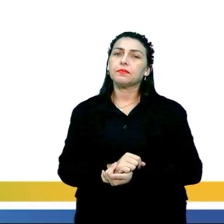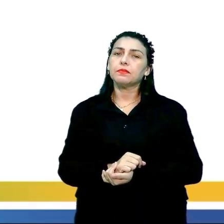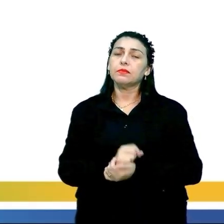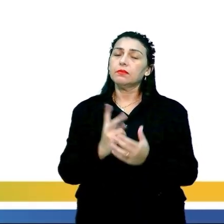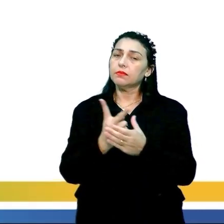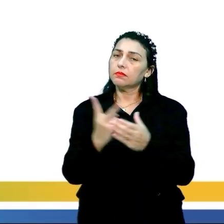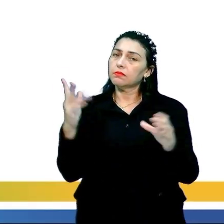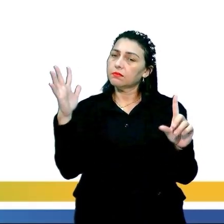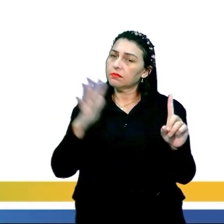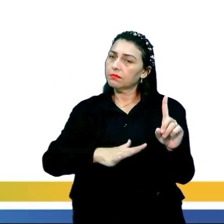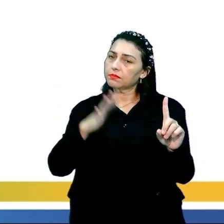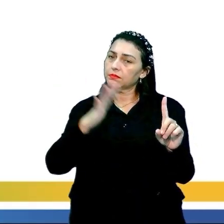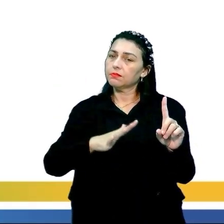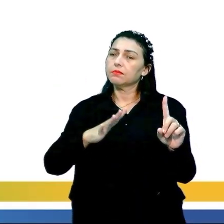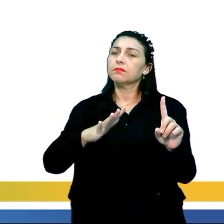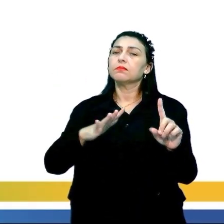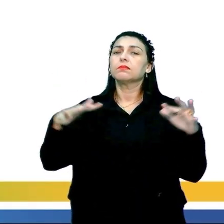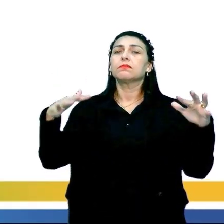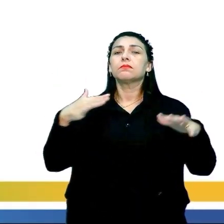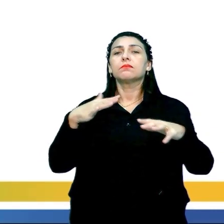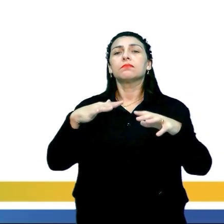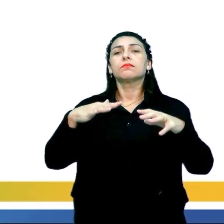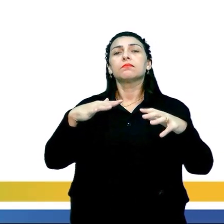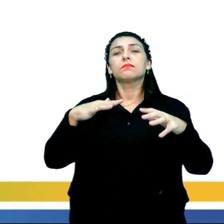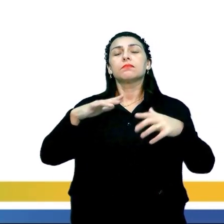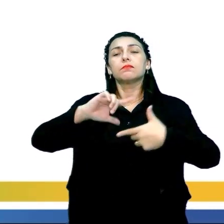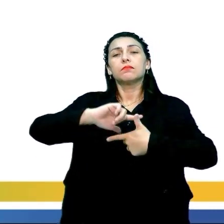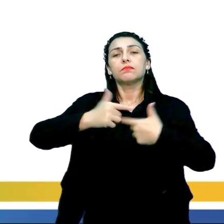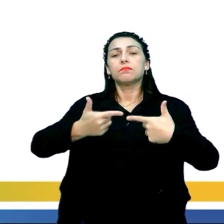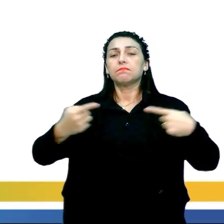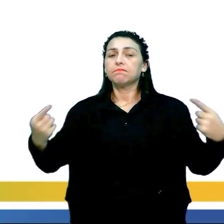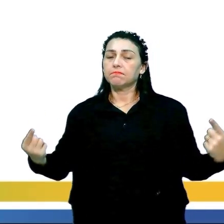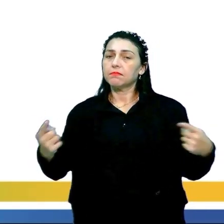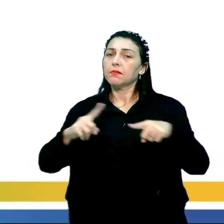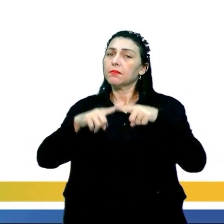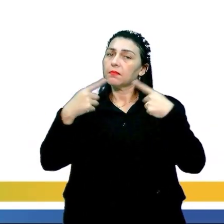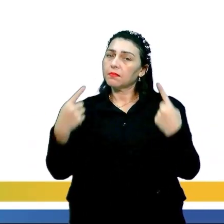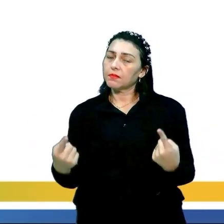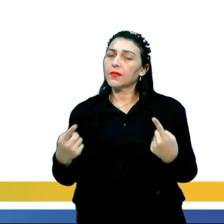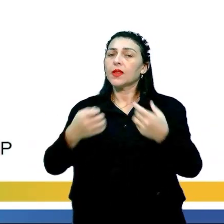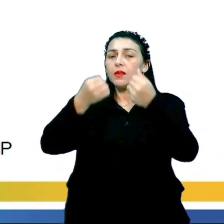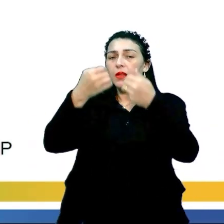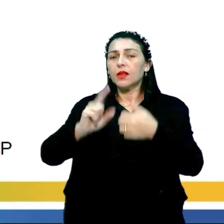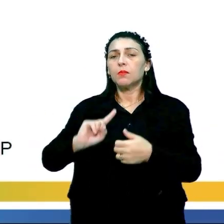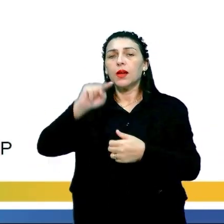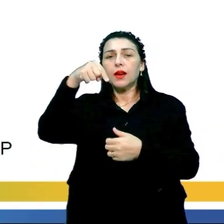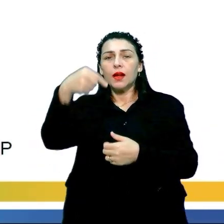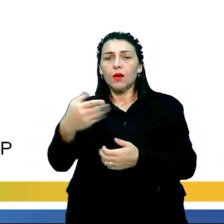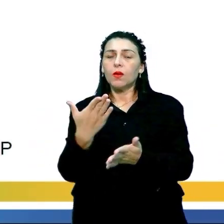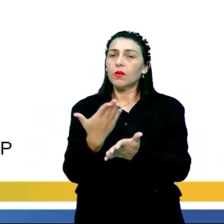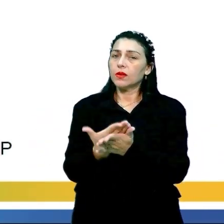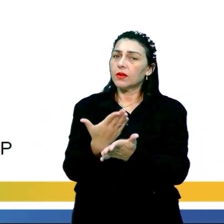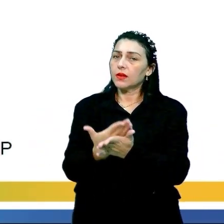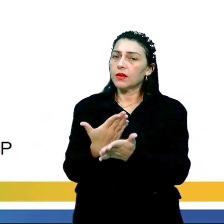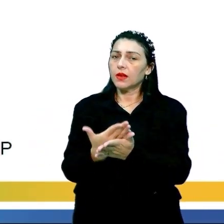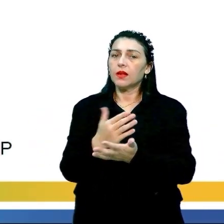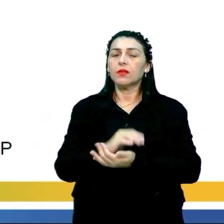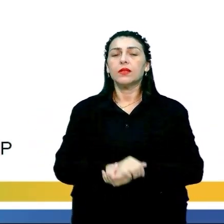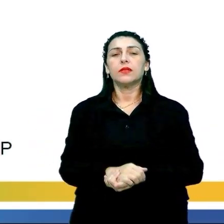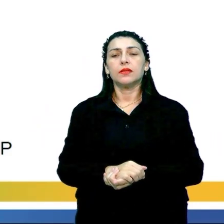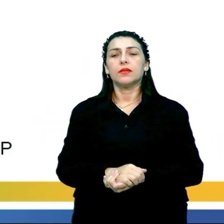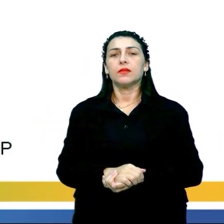elas influenciaram o movimento modernista, mas, como disse, essa é uma explicação para outro dia, para as próximas